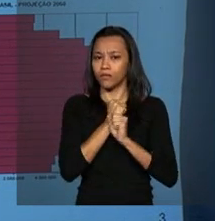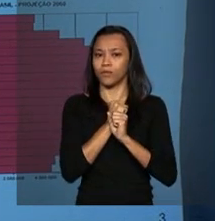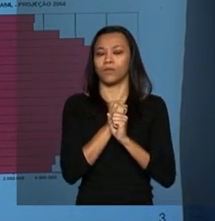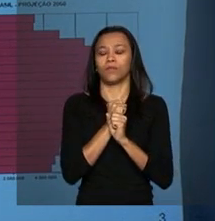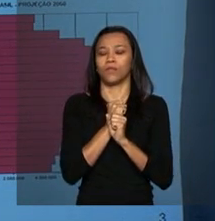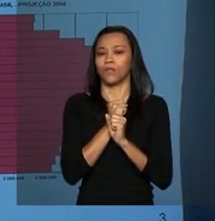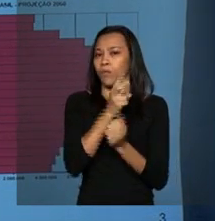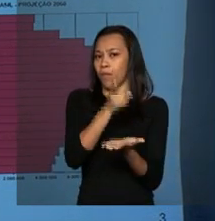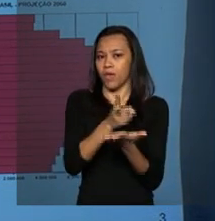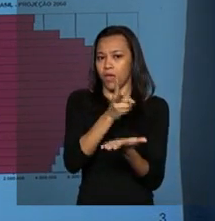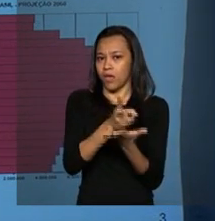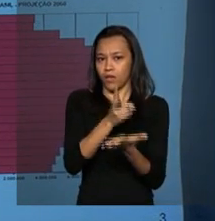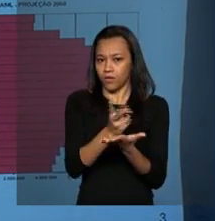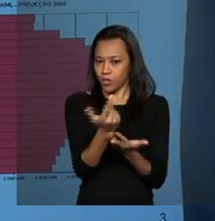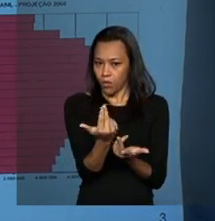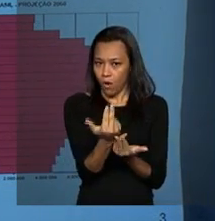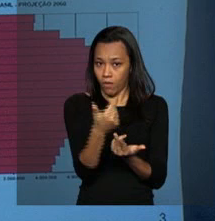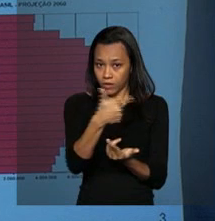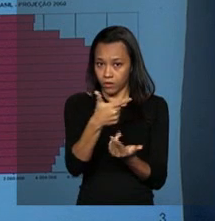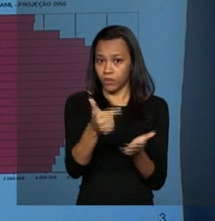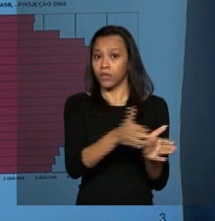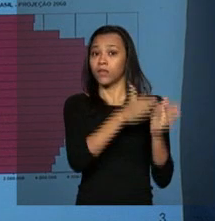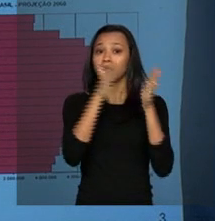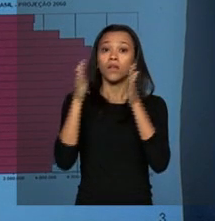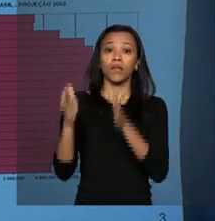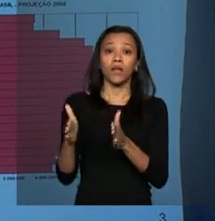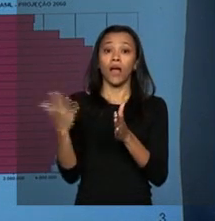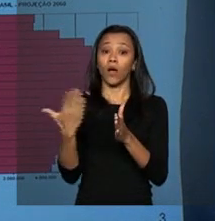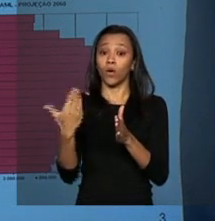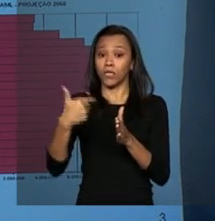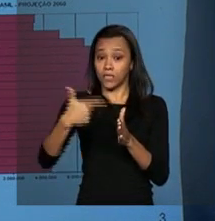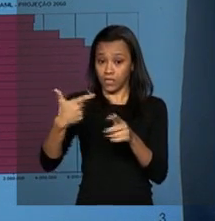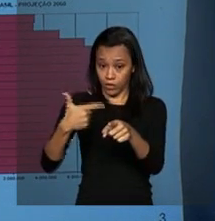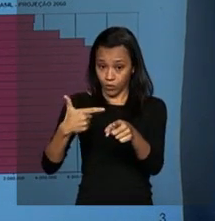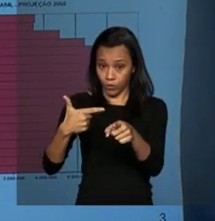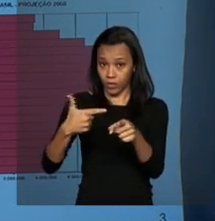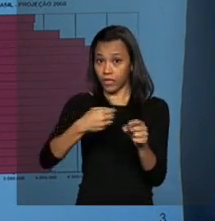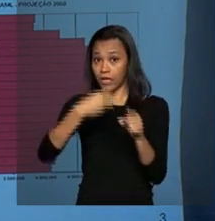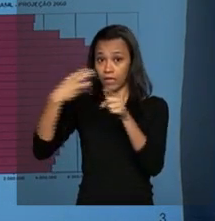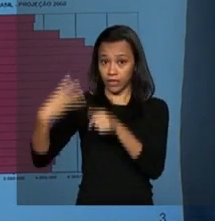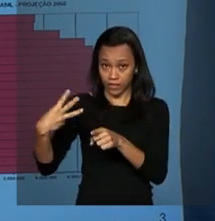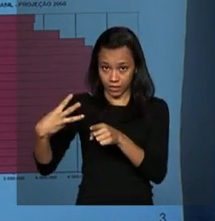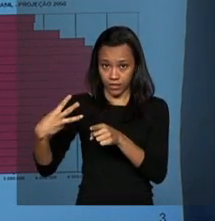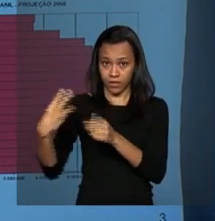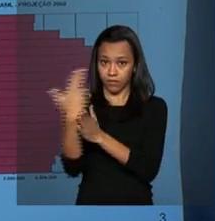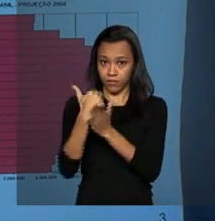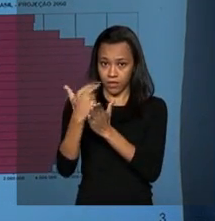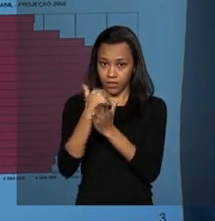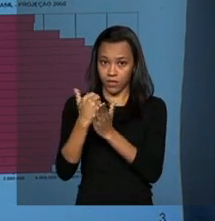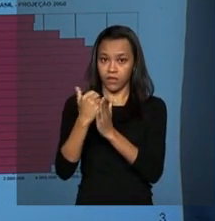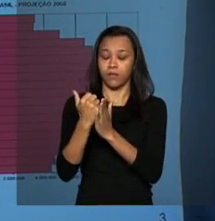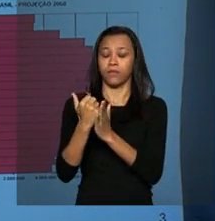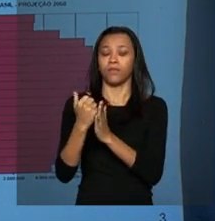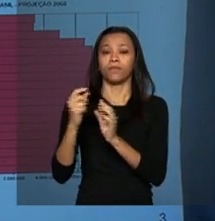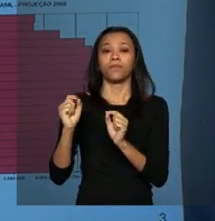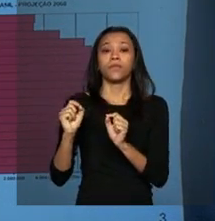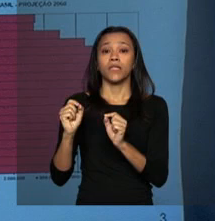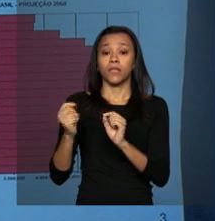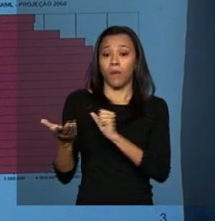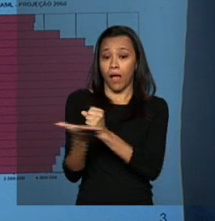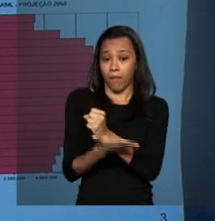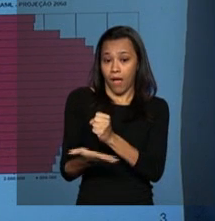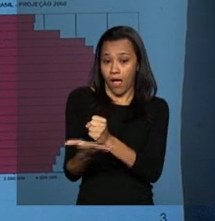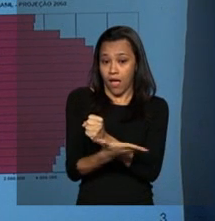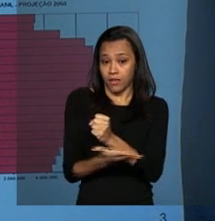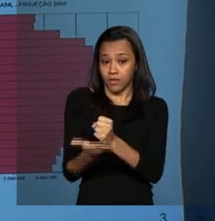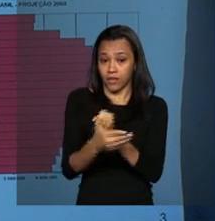mais aquela segunda pirâmide. Nós estamos entre a segunda e a terceira. Ou seja, a base da pirâmide